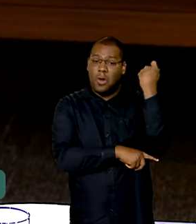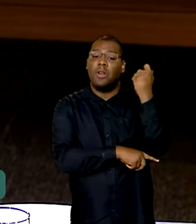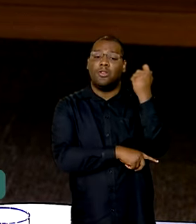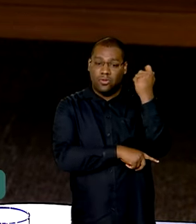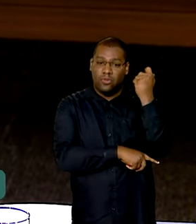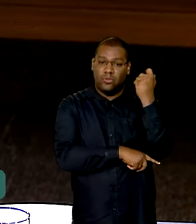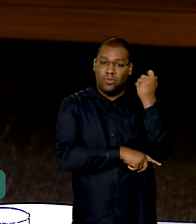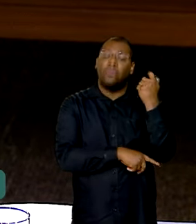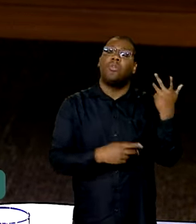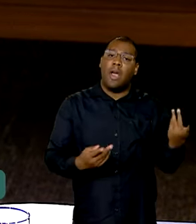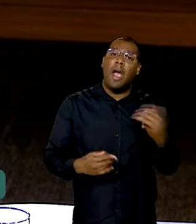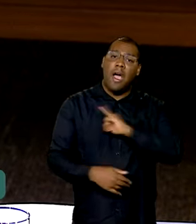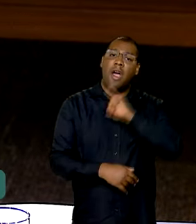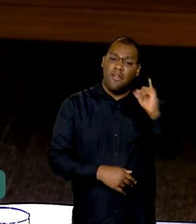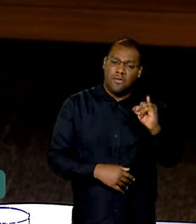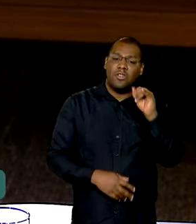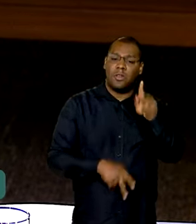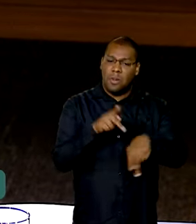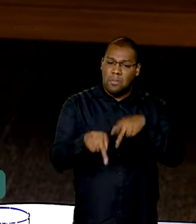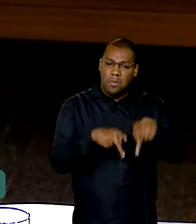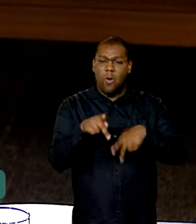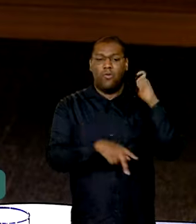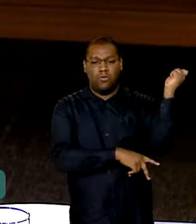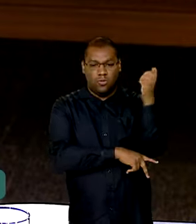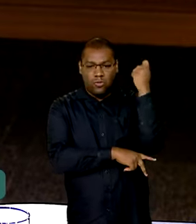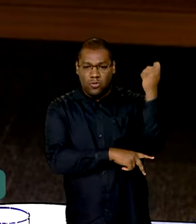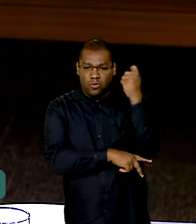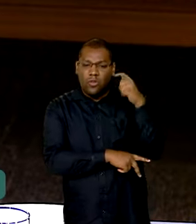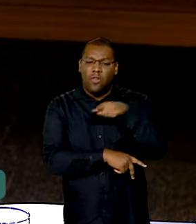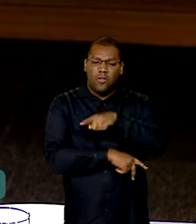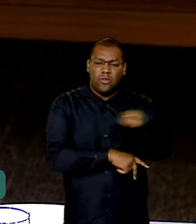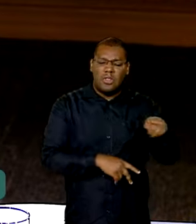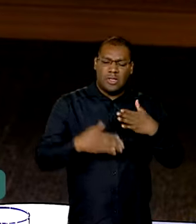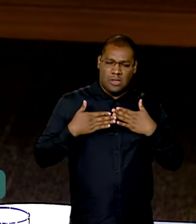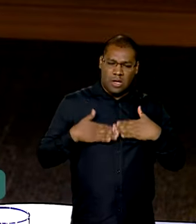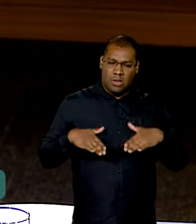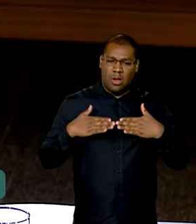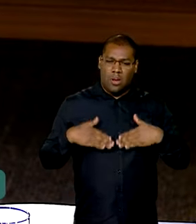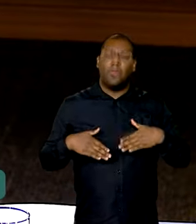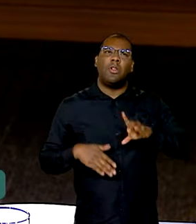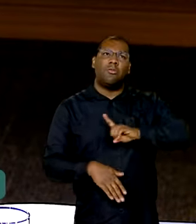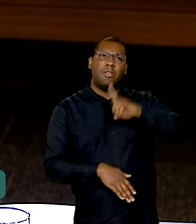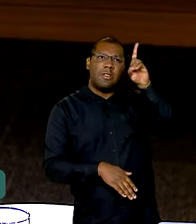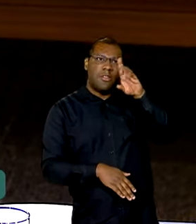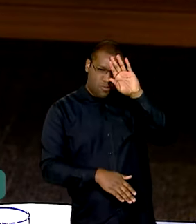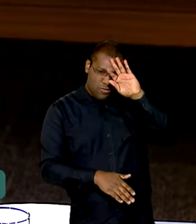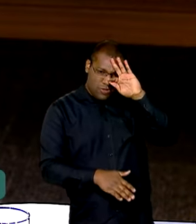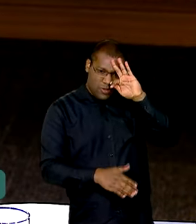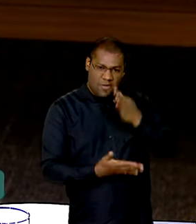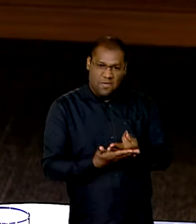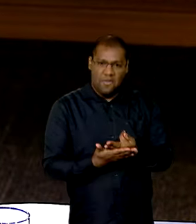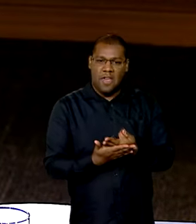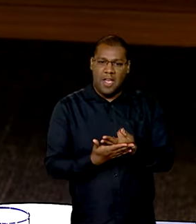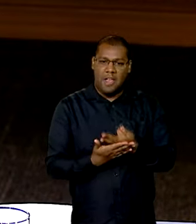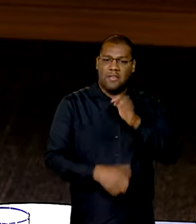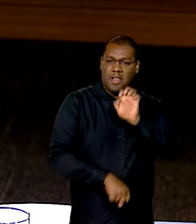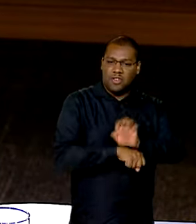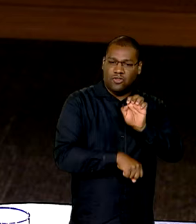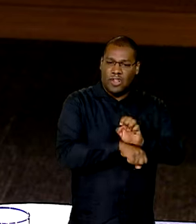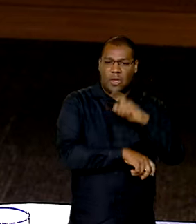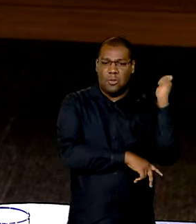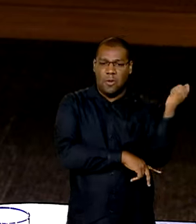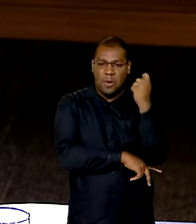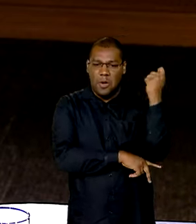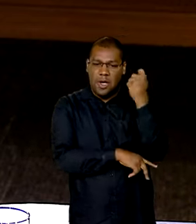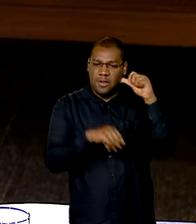Portanto, gaúchos e gaúchas, fiquem tranquilos. Tenho fé em Deus que a gente vai consertar esse estado e vocês vão